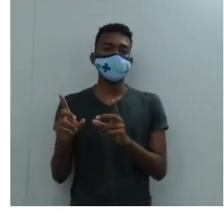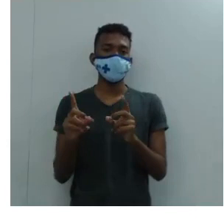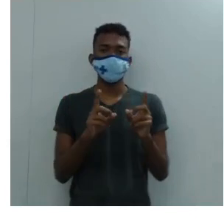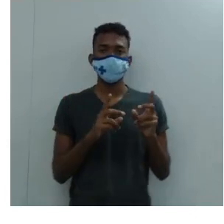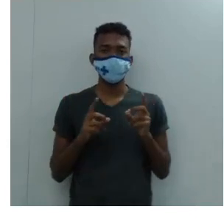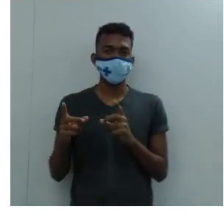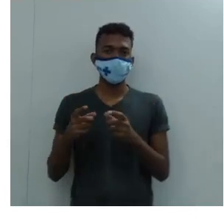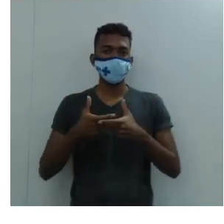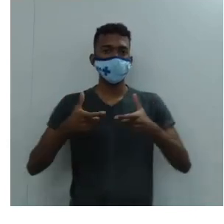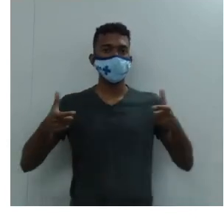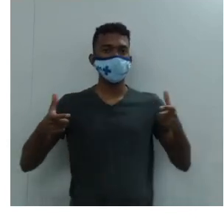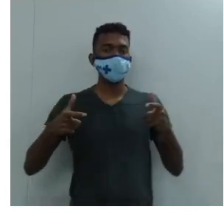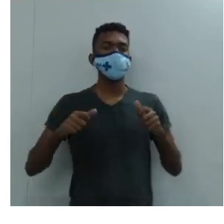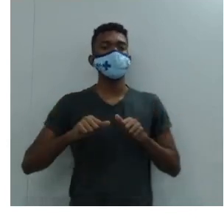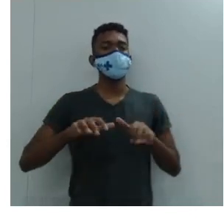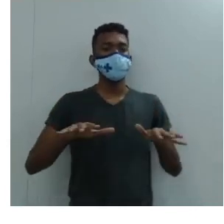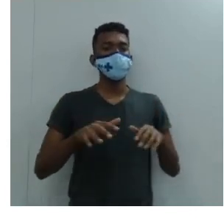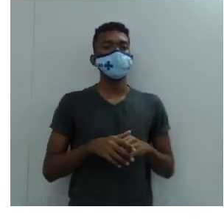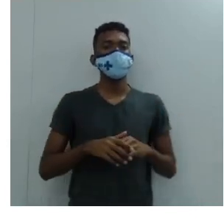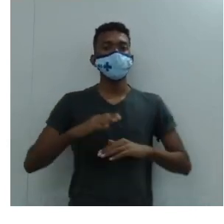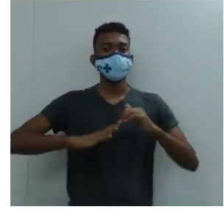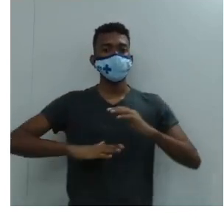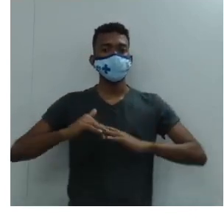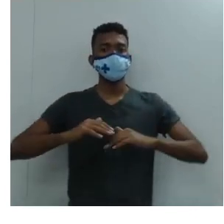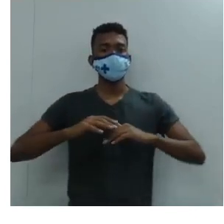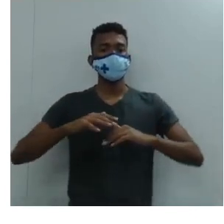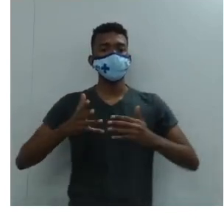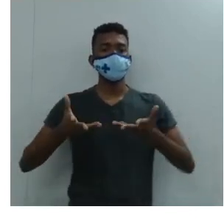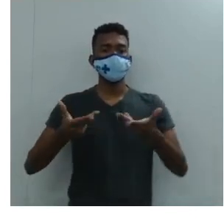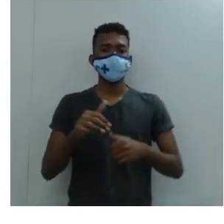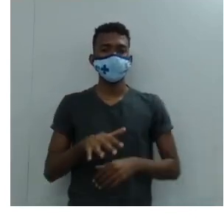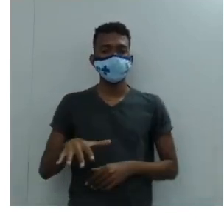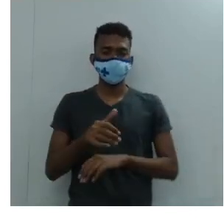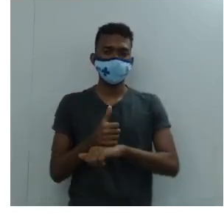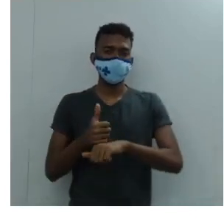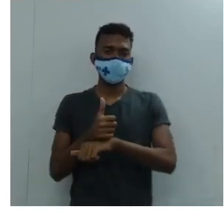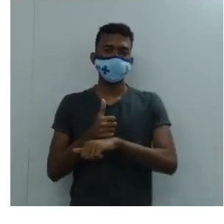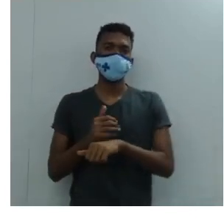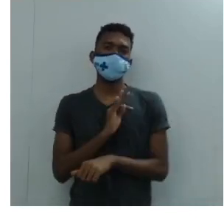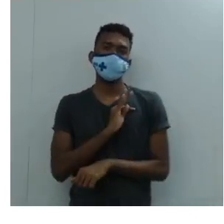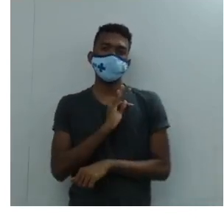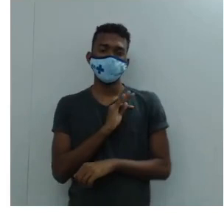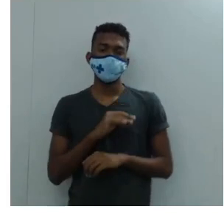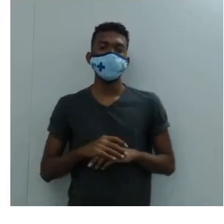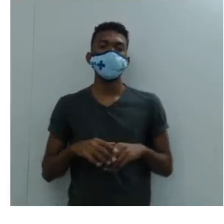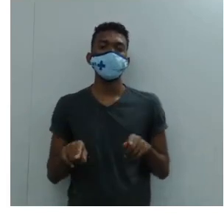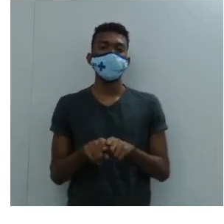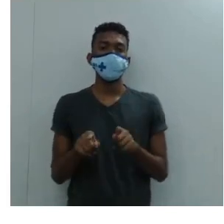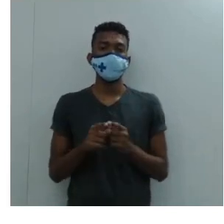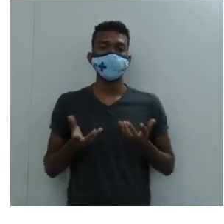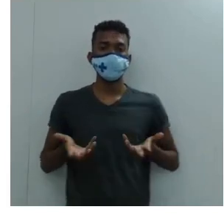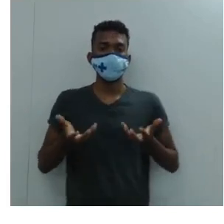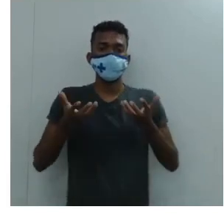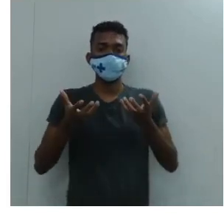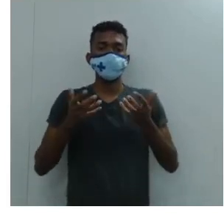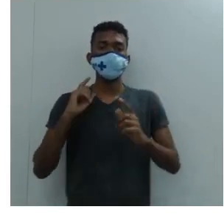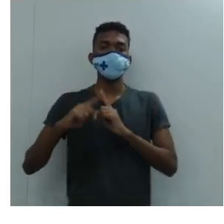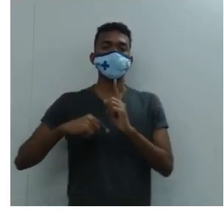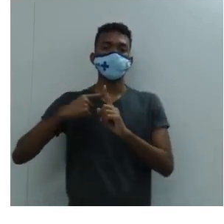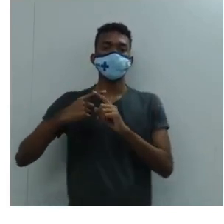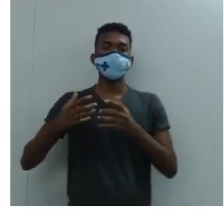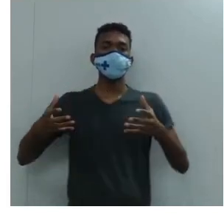aperfeiçoamento, simplesmente, técnico e enriquecimento e fortalecimento da